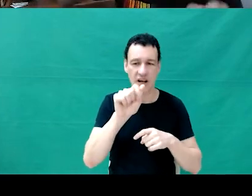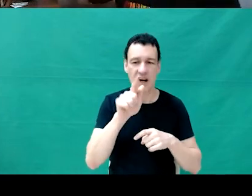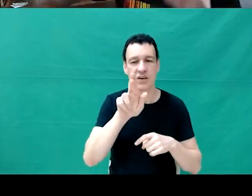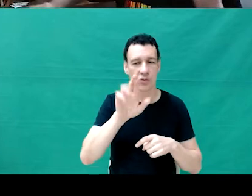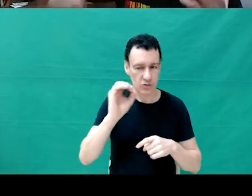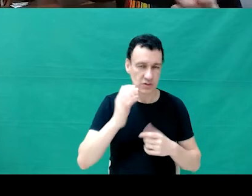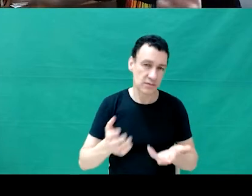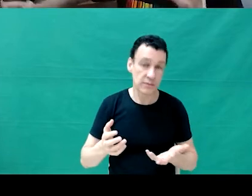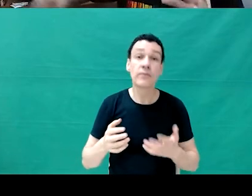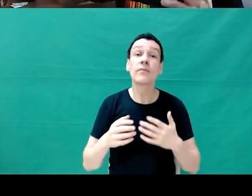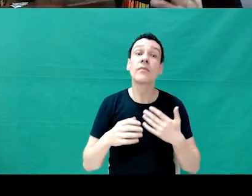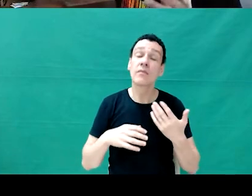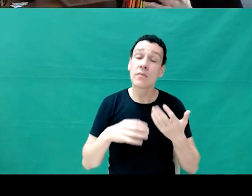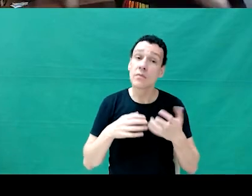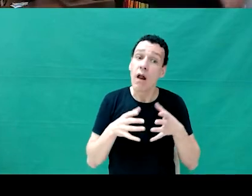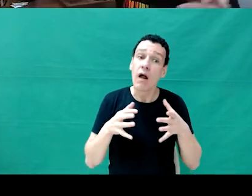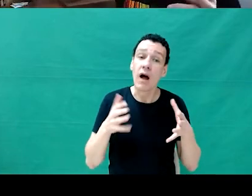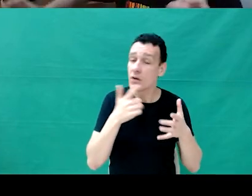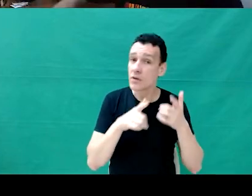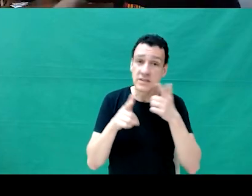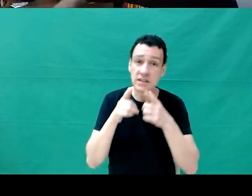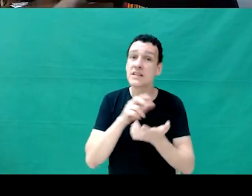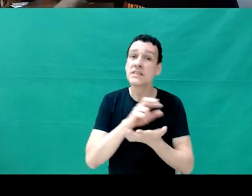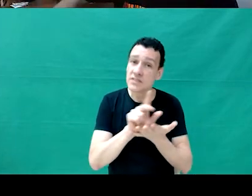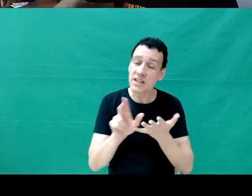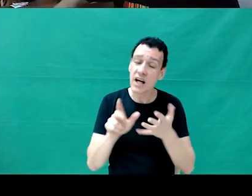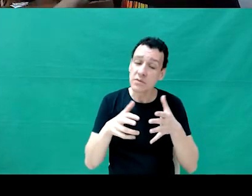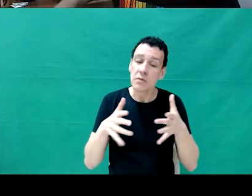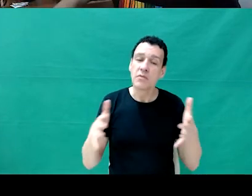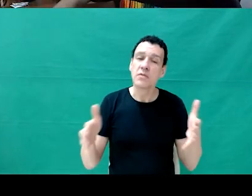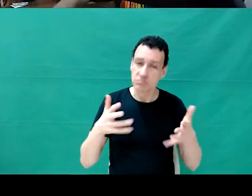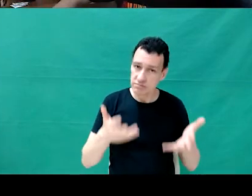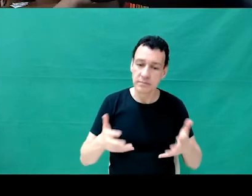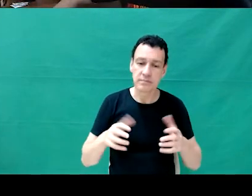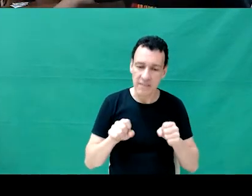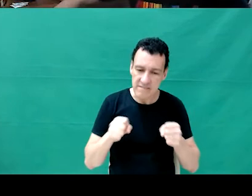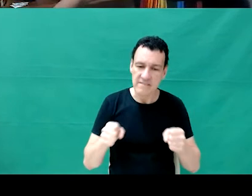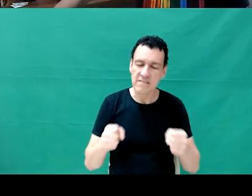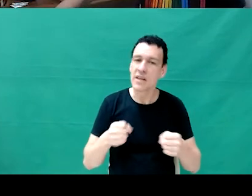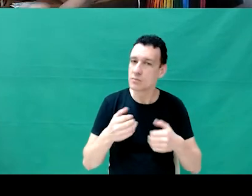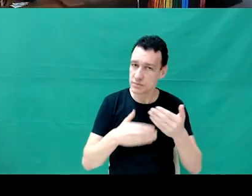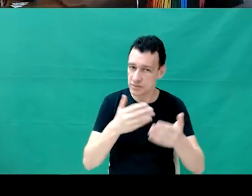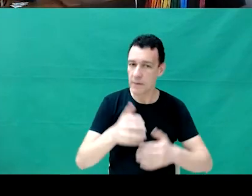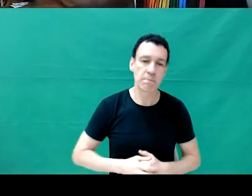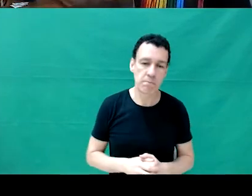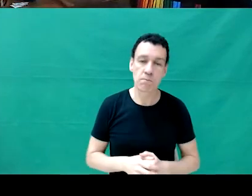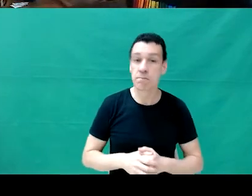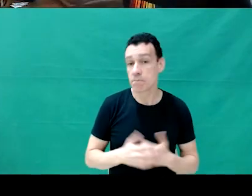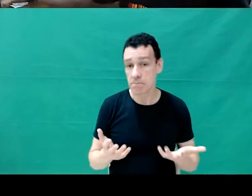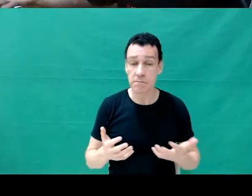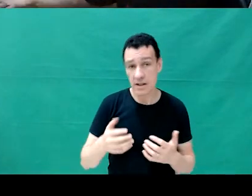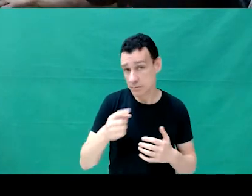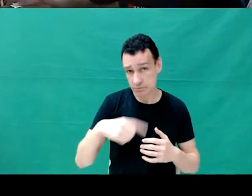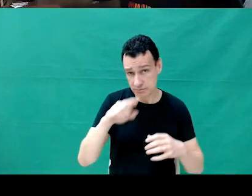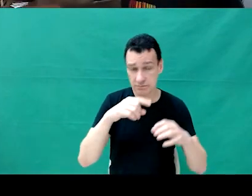conseguindo aumentar a diversidade utilizando um pouco desse trabalho. Poucos representantes que trabalham no cotidiano rural, exatamente